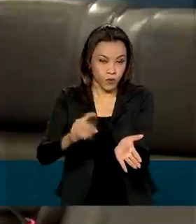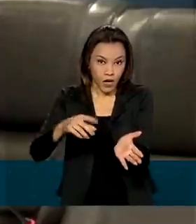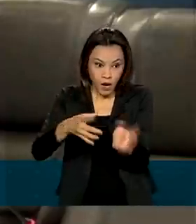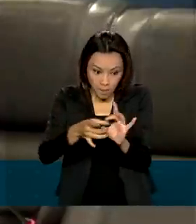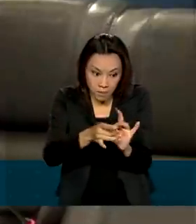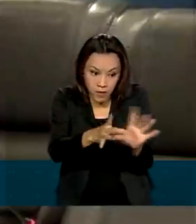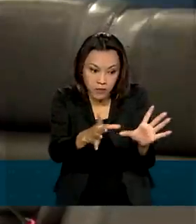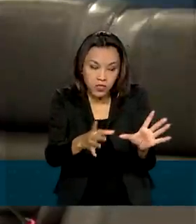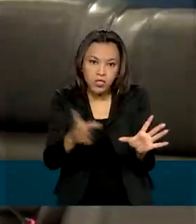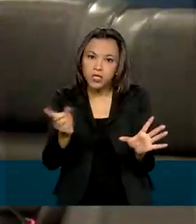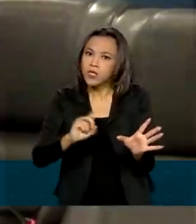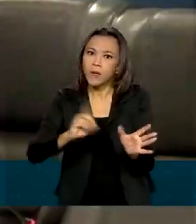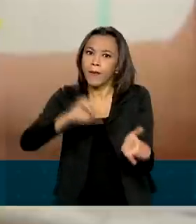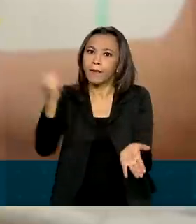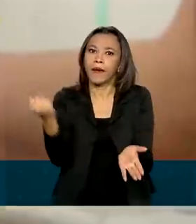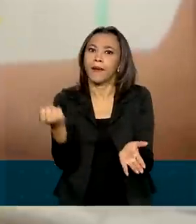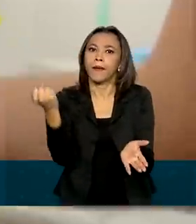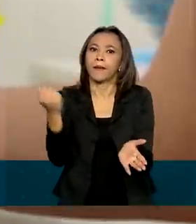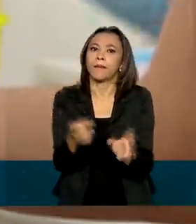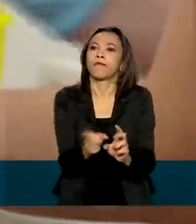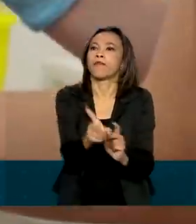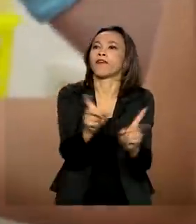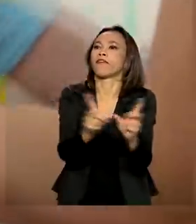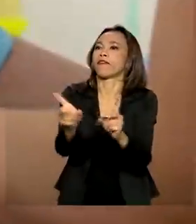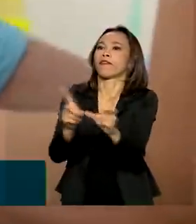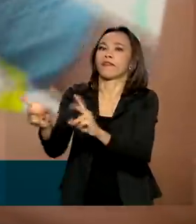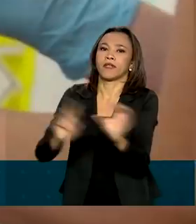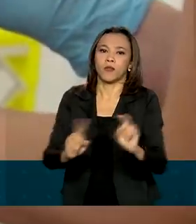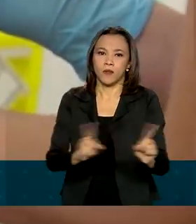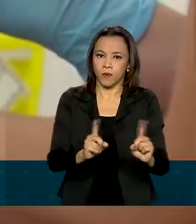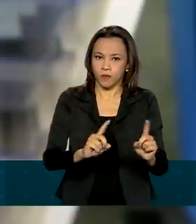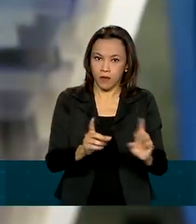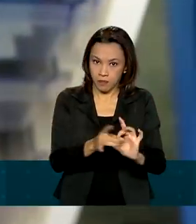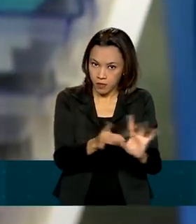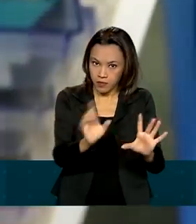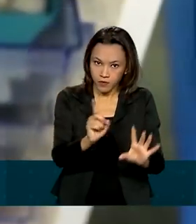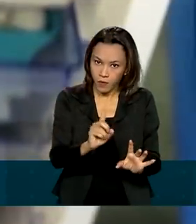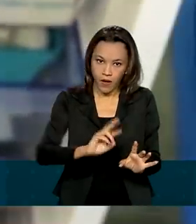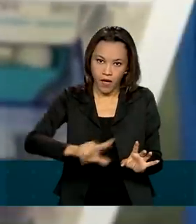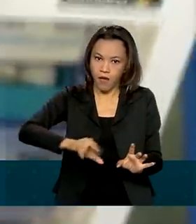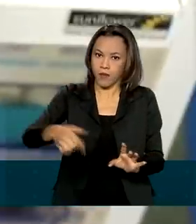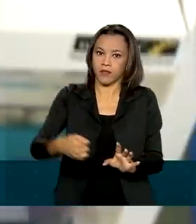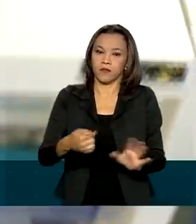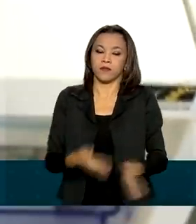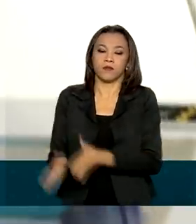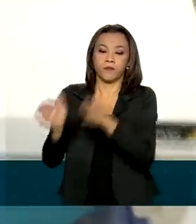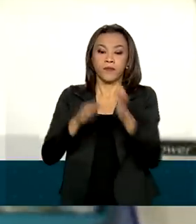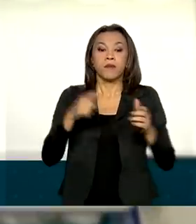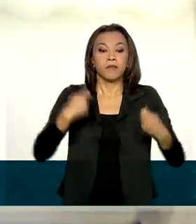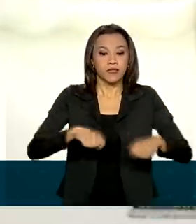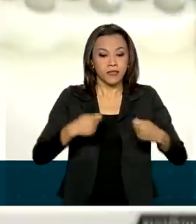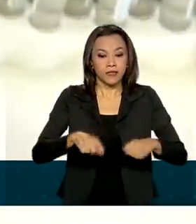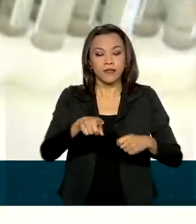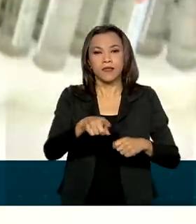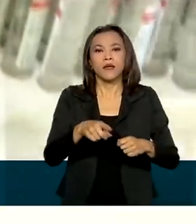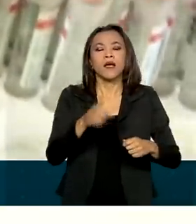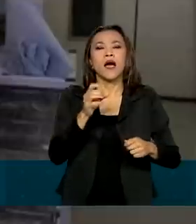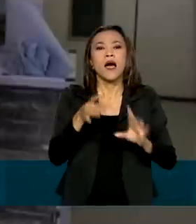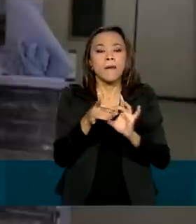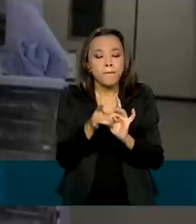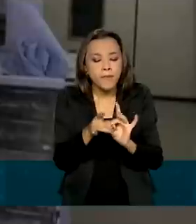registro, não vai permitir comercialização. O produto deverá indicar no rótulo que é emergencial. A autorização vale